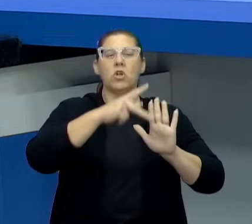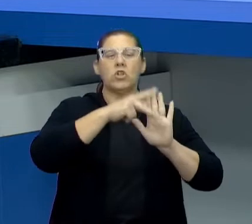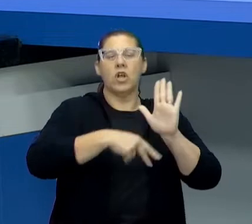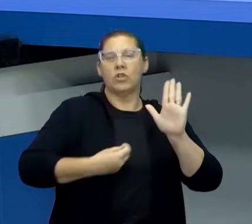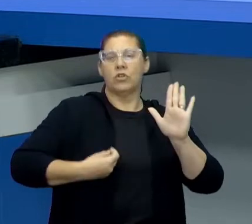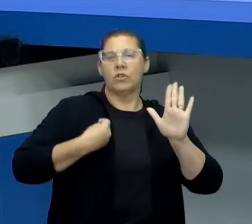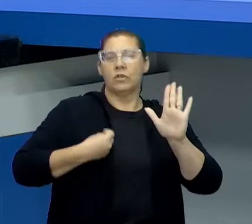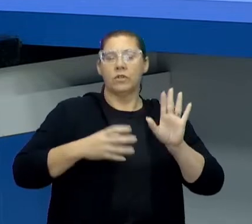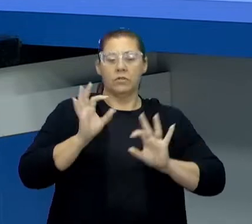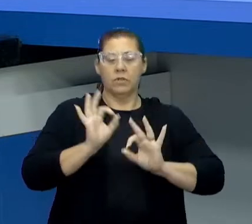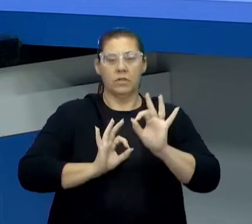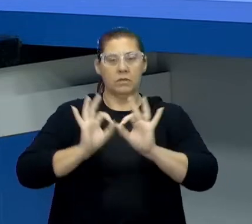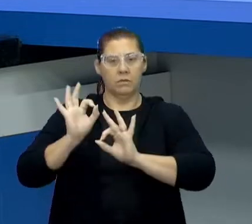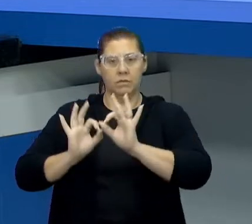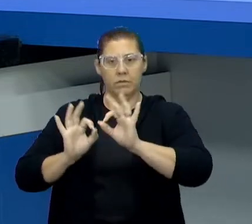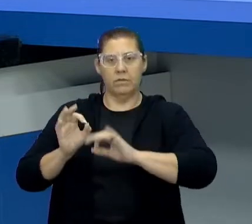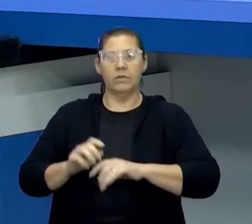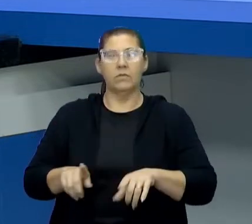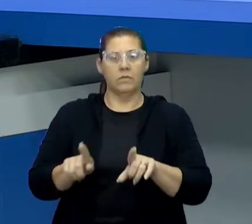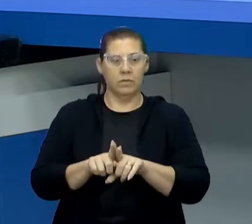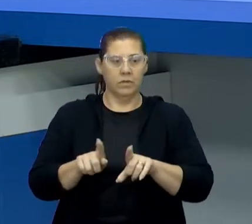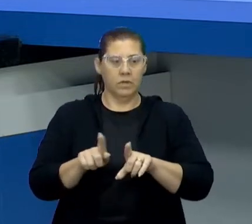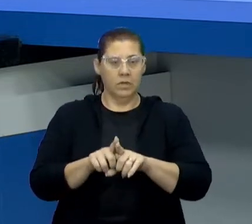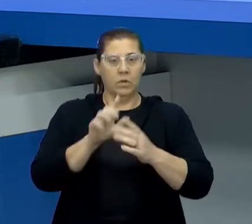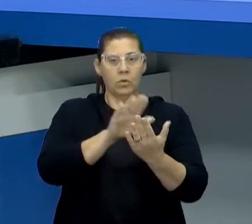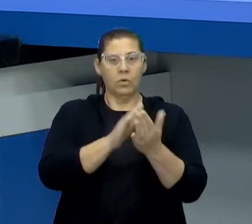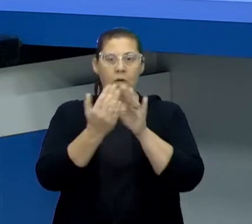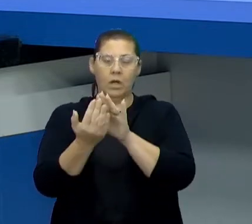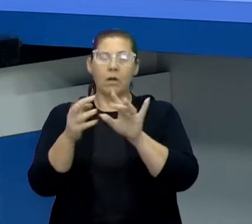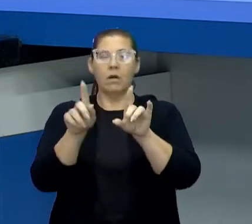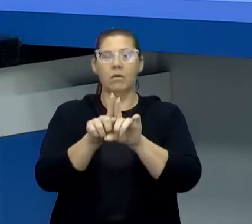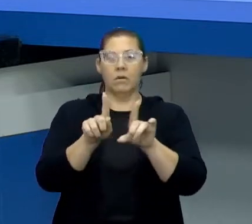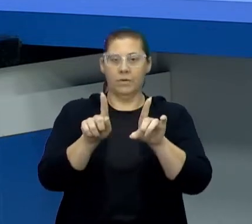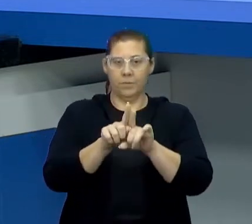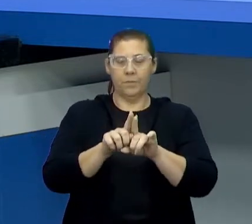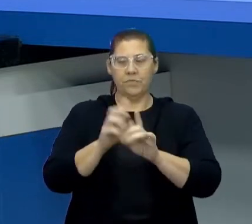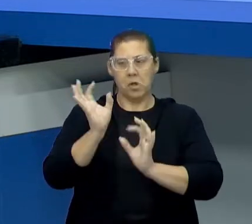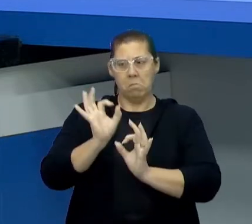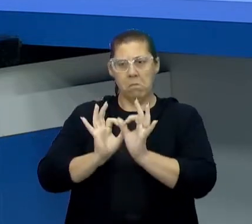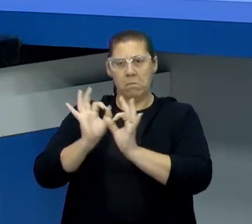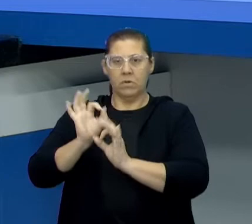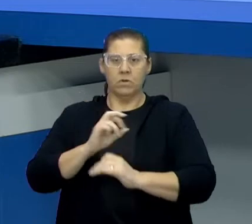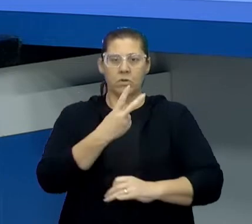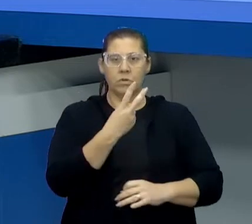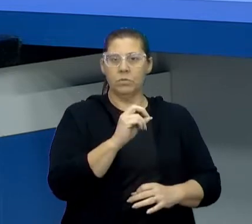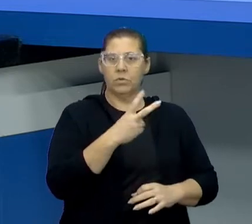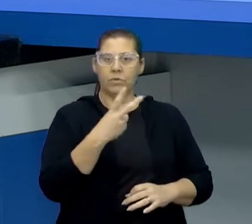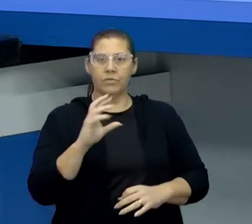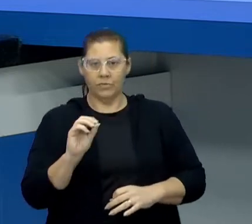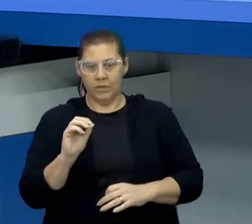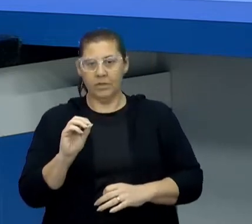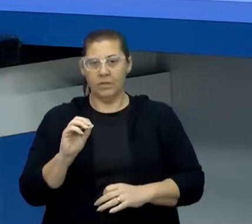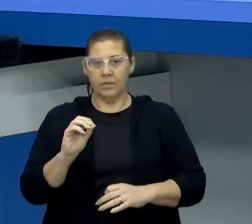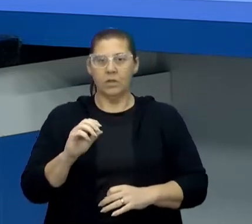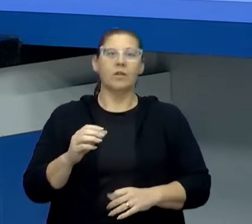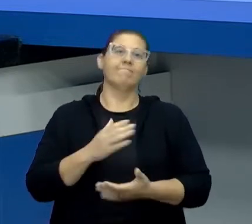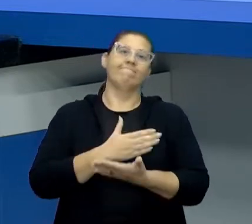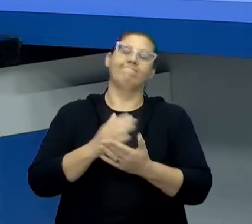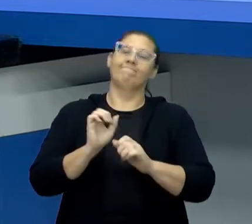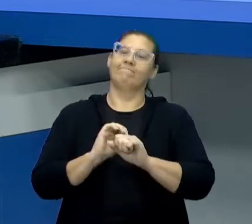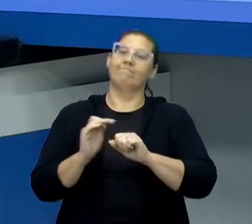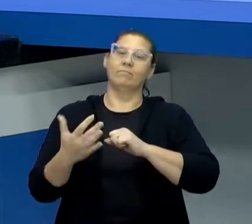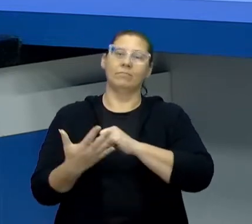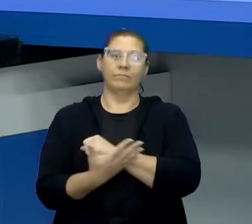construção aí do projeto de vida e do intercâmbio aí que ela planejou em 2020. Veio a pandemia